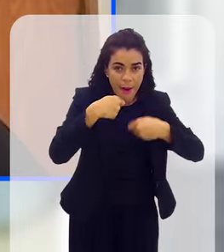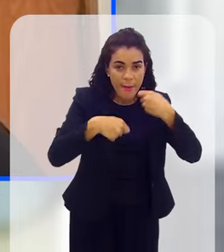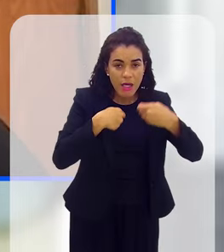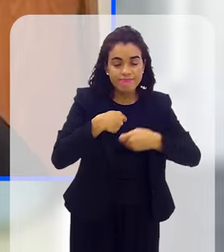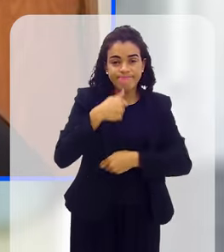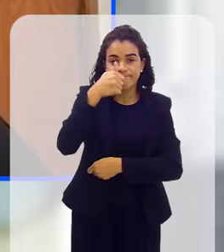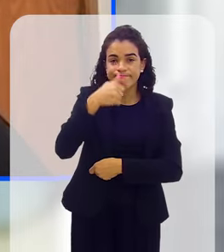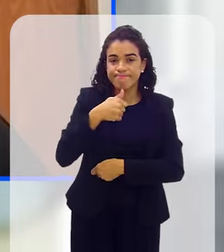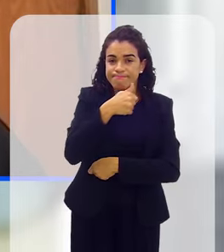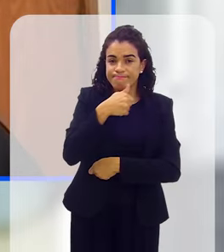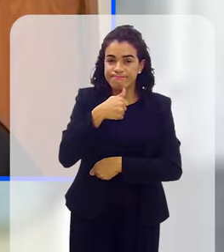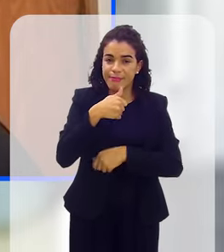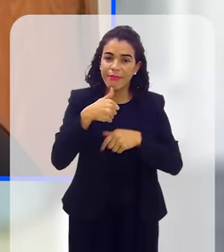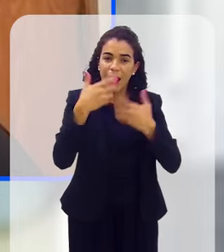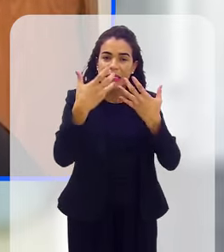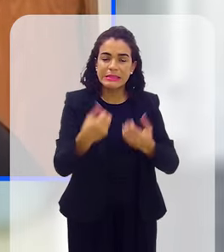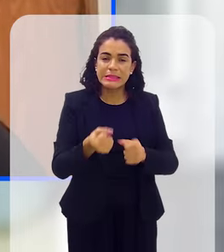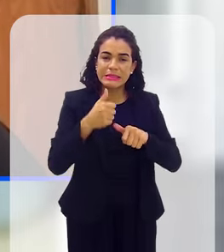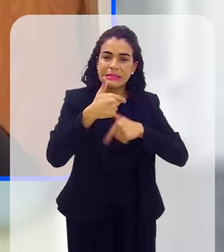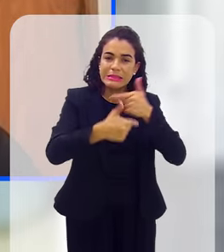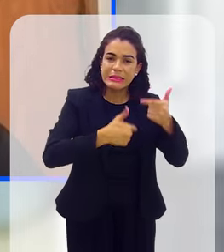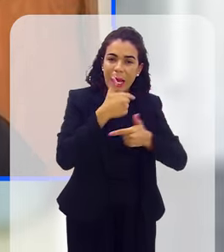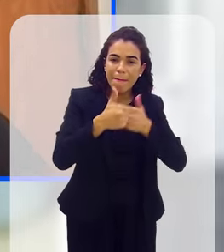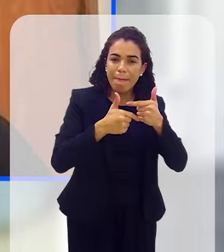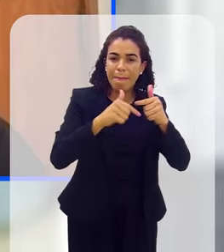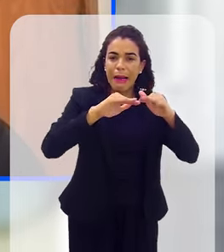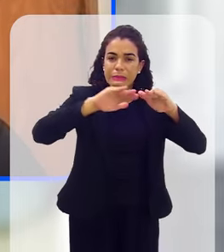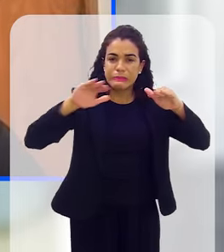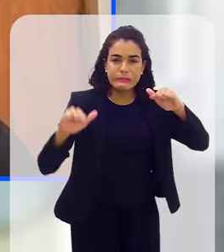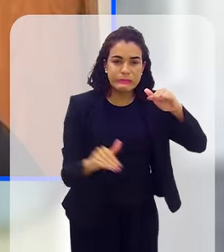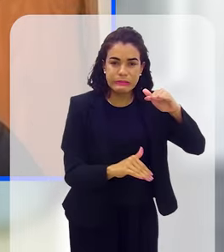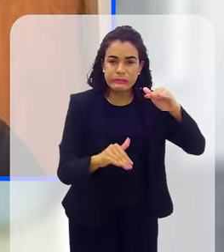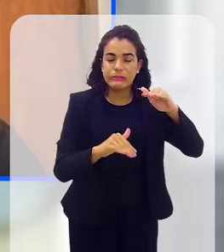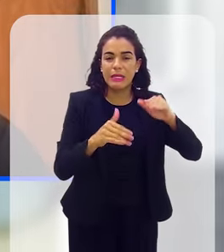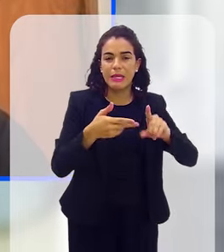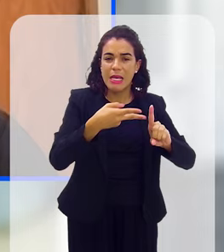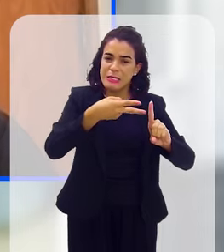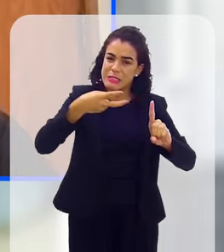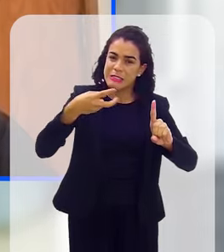praticar qualquer tipo de trabalho, explorada,